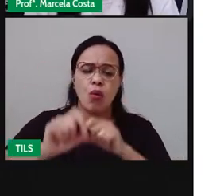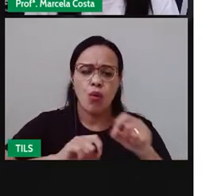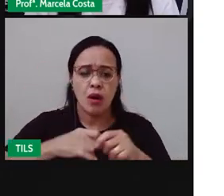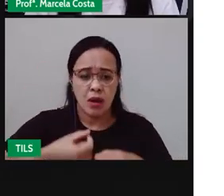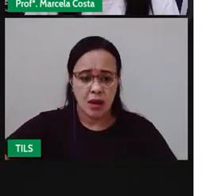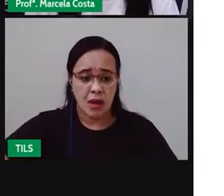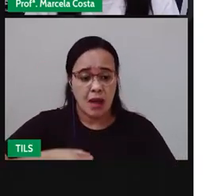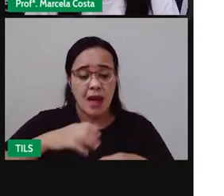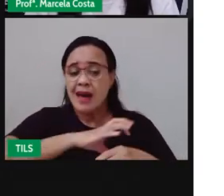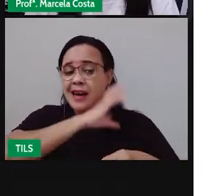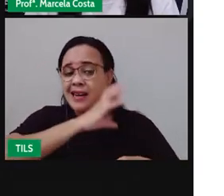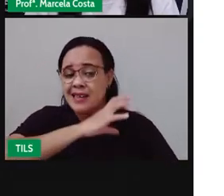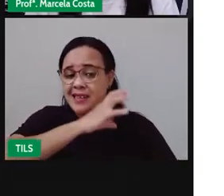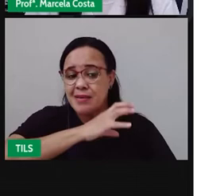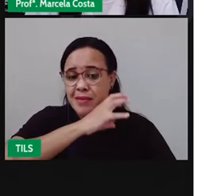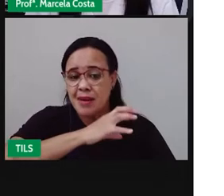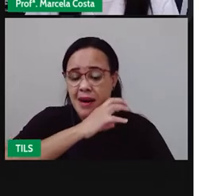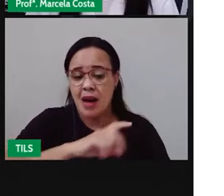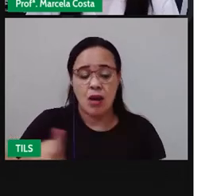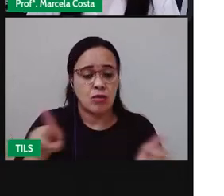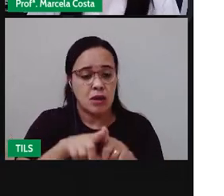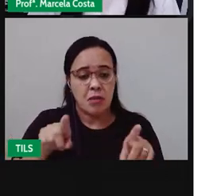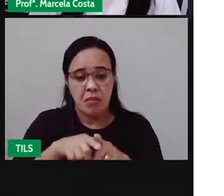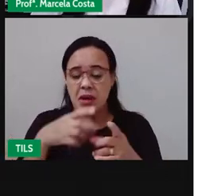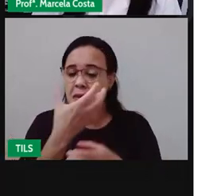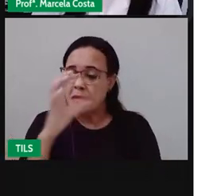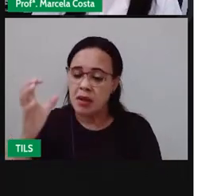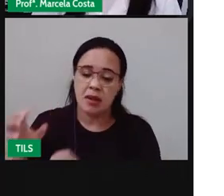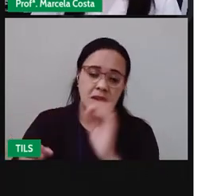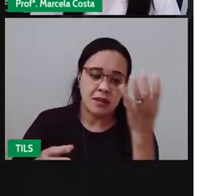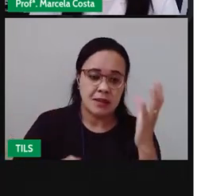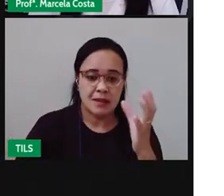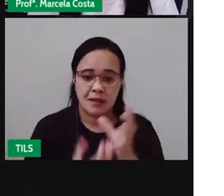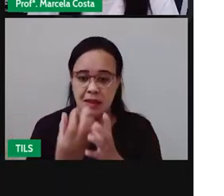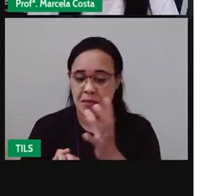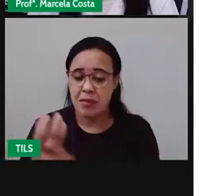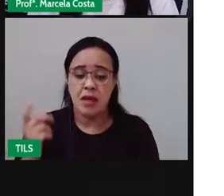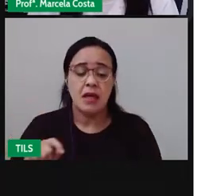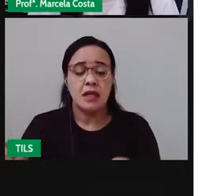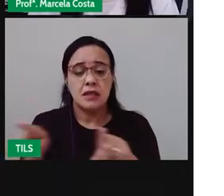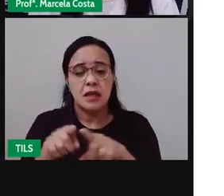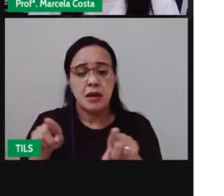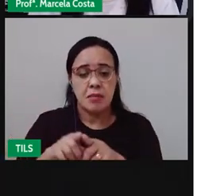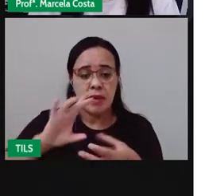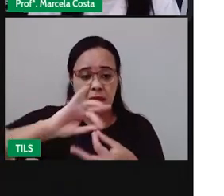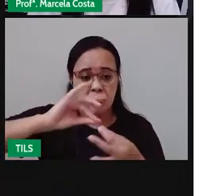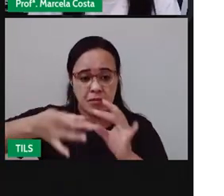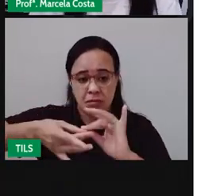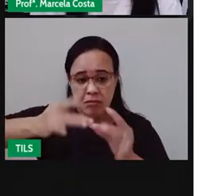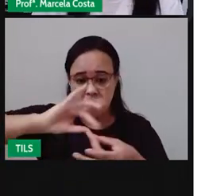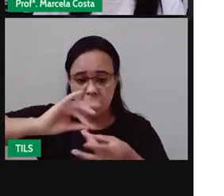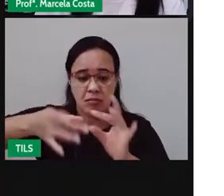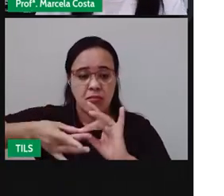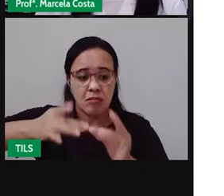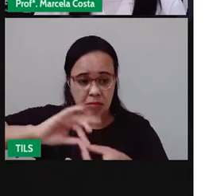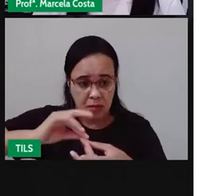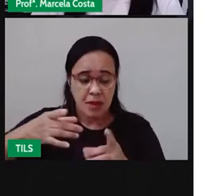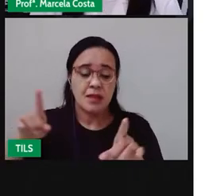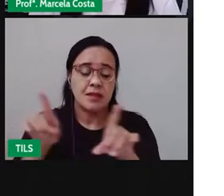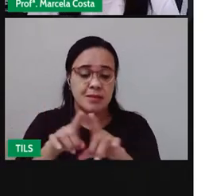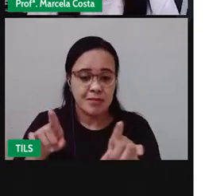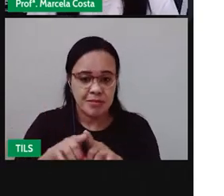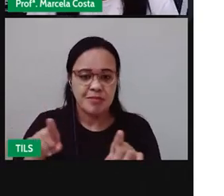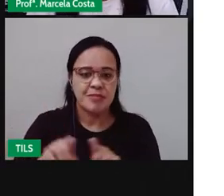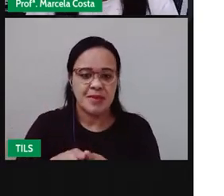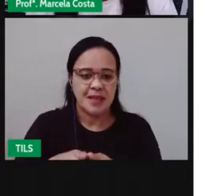culturas e comidas típicas artesanato e também lindas plantas ornamentais olha só as plantas